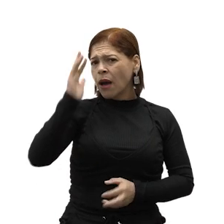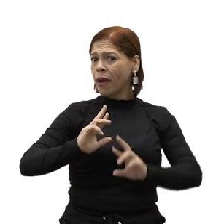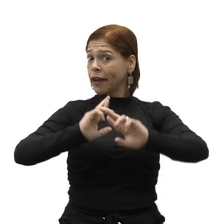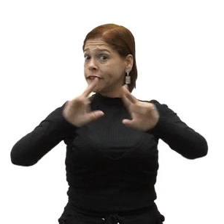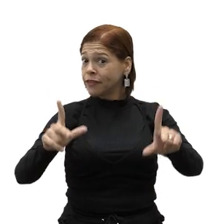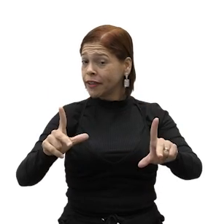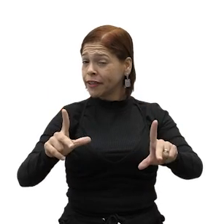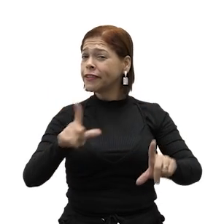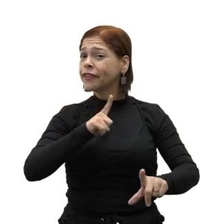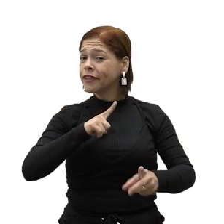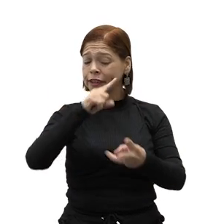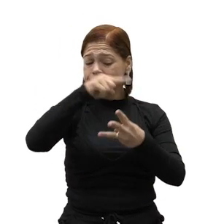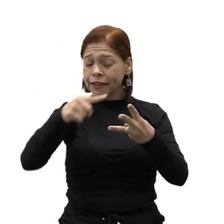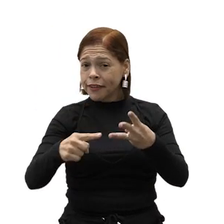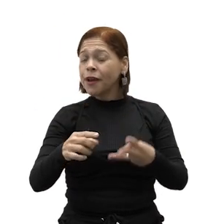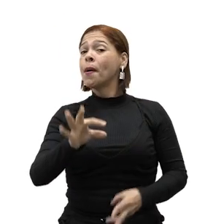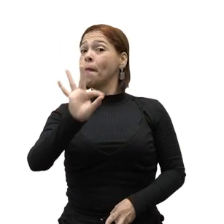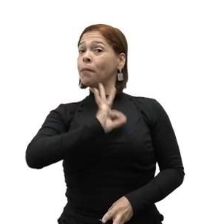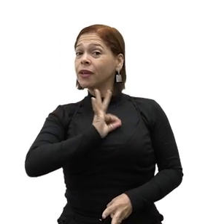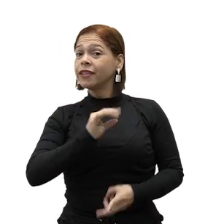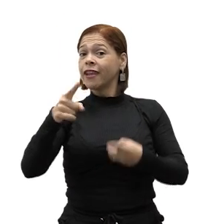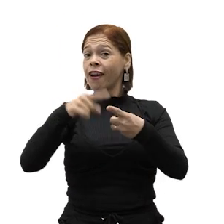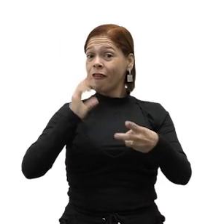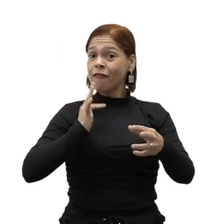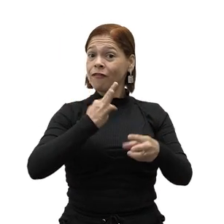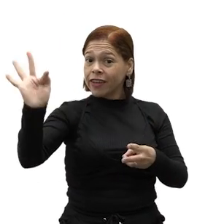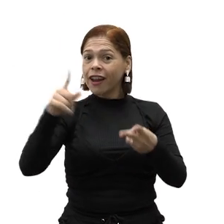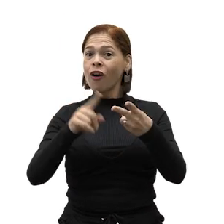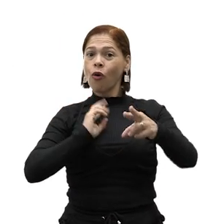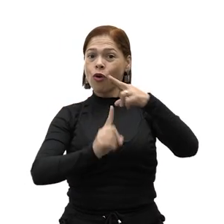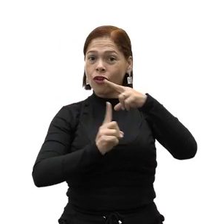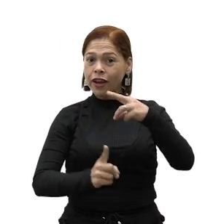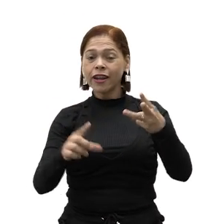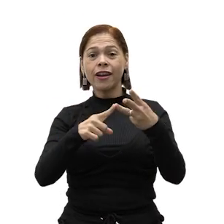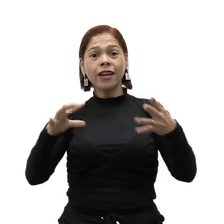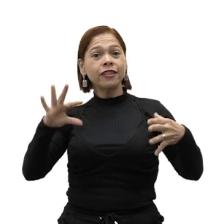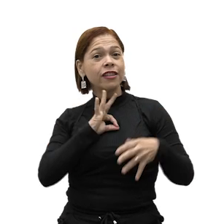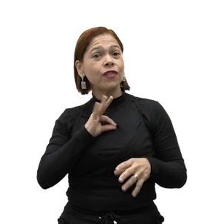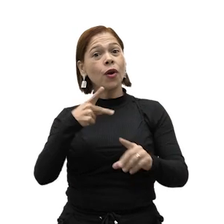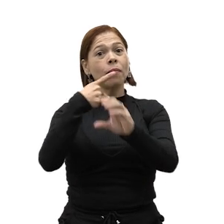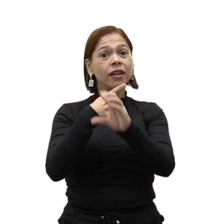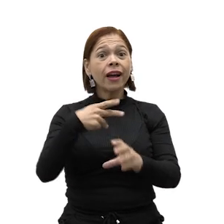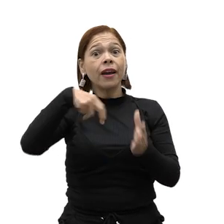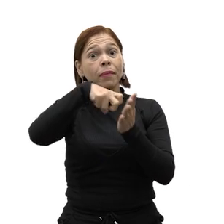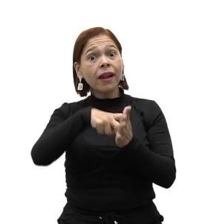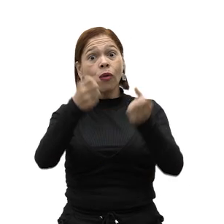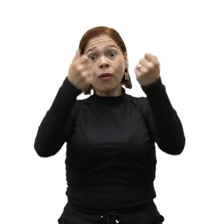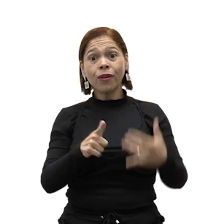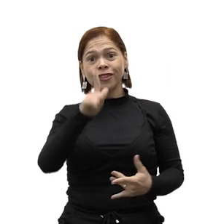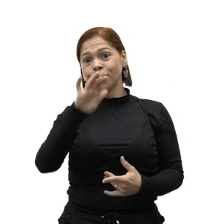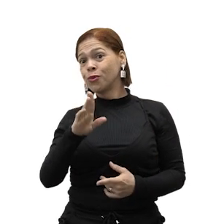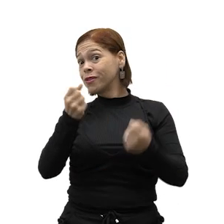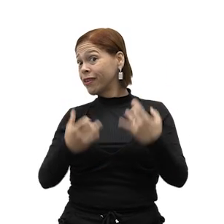Você sabe quais as diferenças entre as Polícias Federal, Rodoviária, Civil, Militar e Penal? A AGU explica!